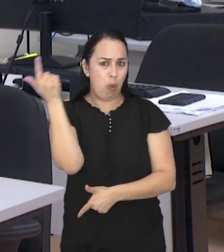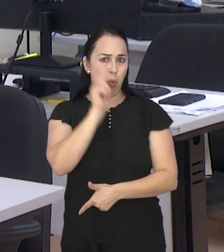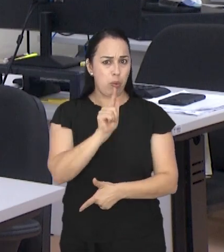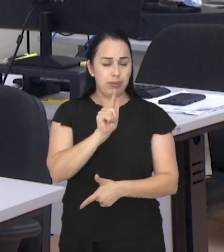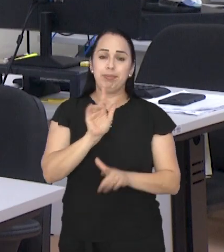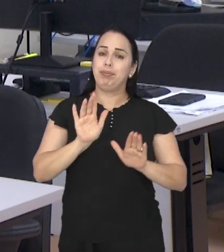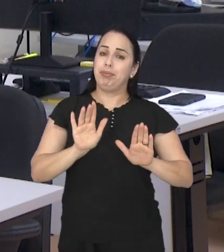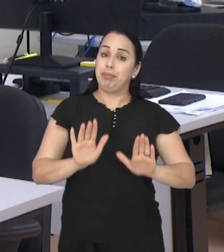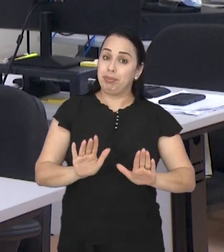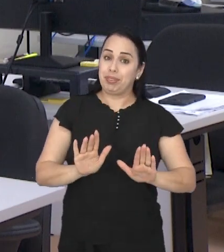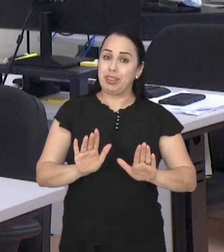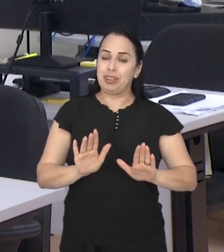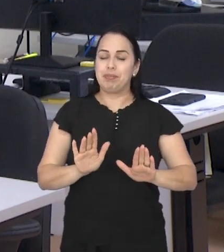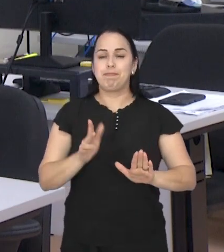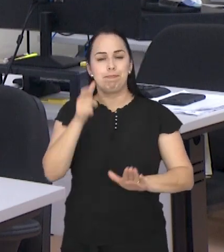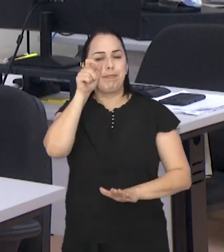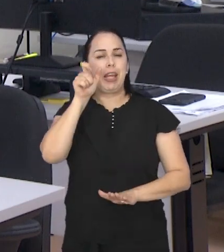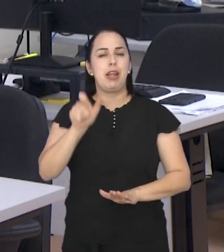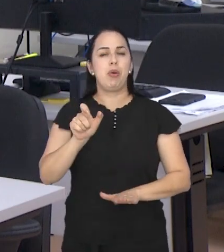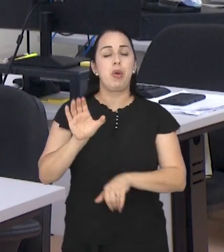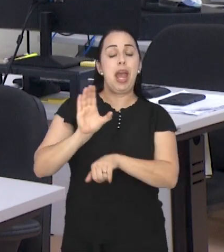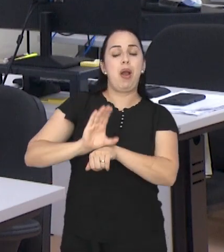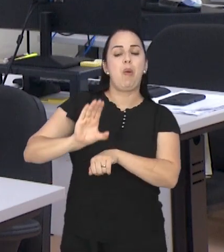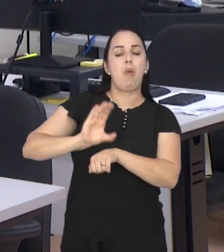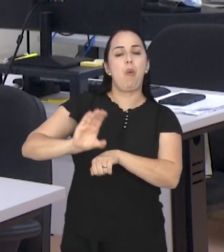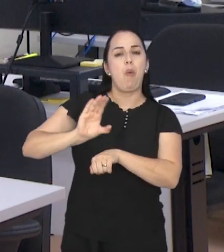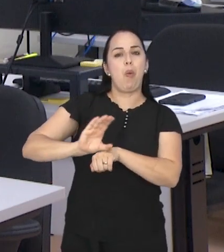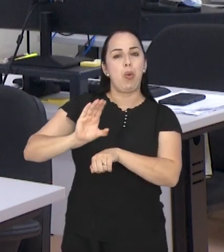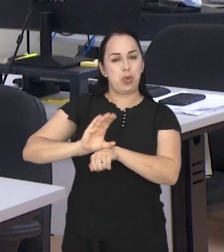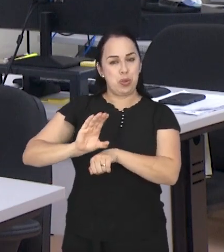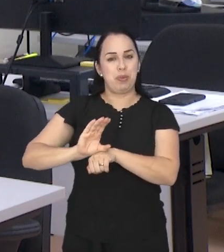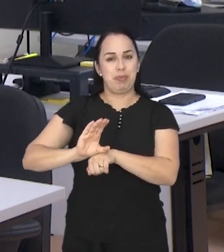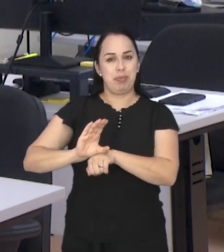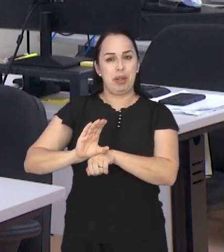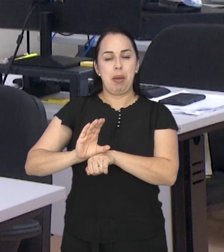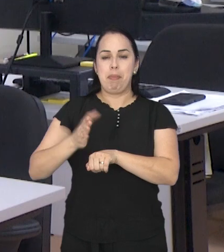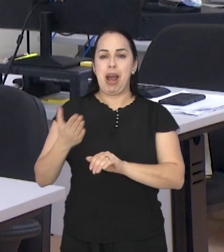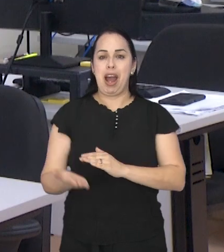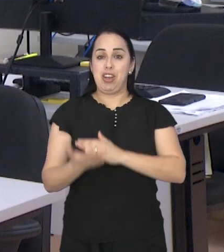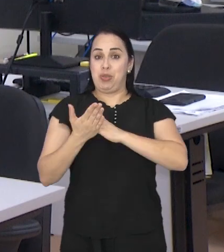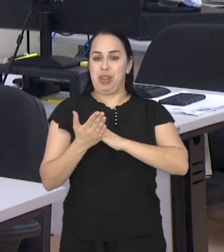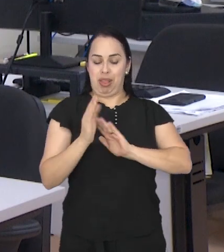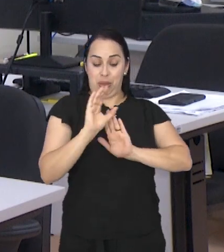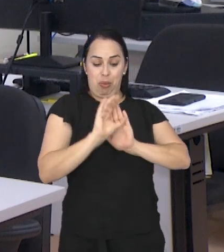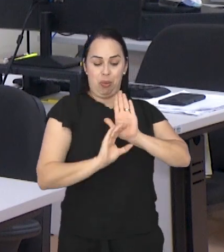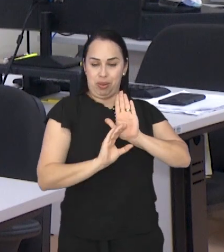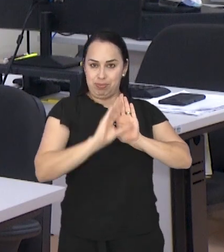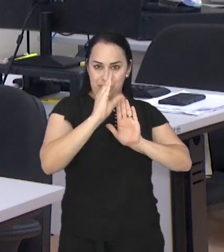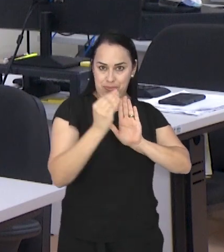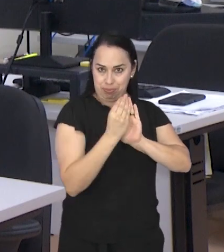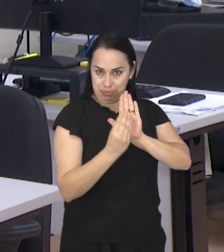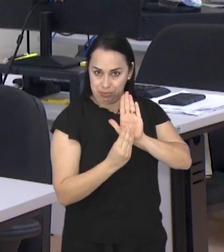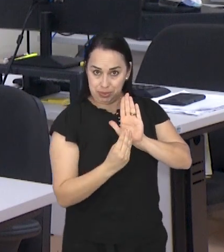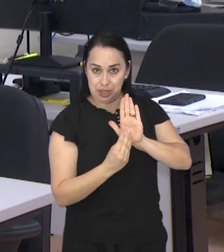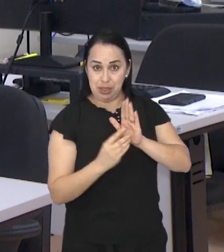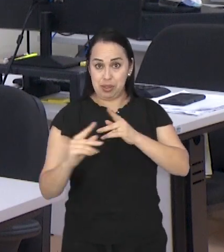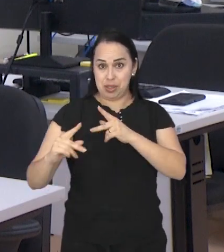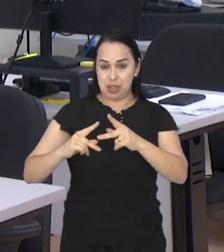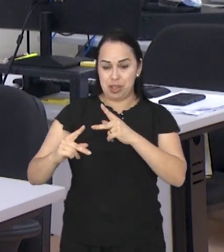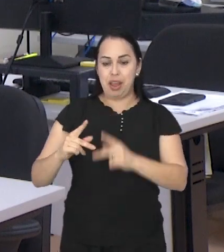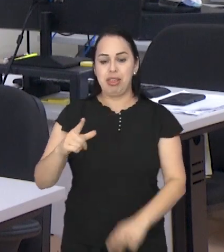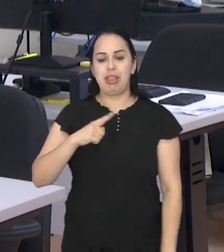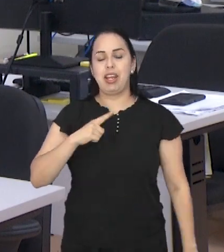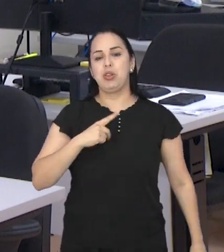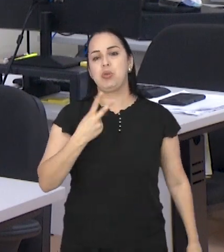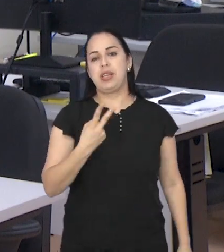de trabalho, talvez seja interessante fazer um curso profissionalizante para complementar o currículo. São José dos Campos está com